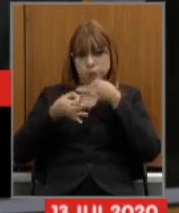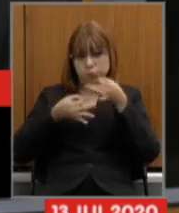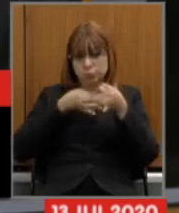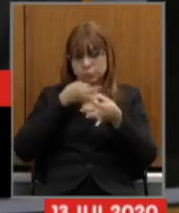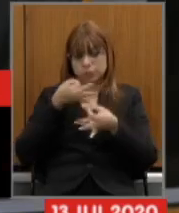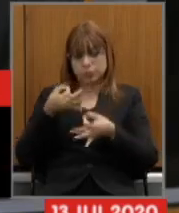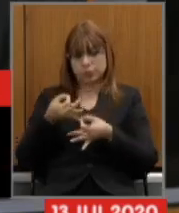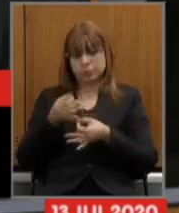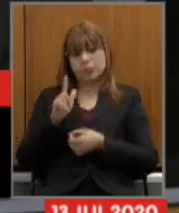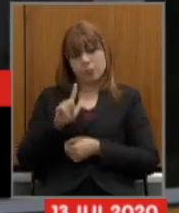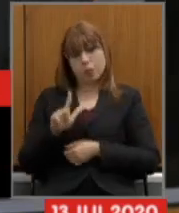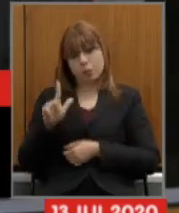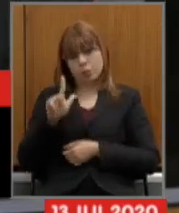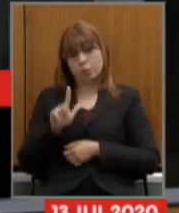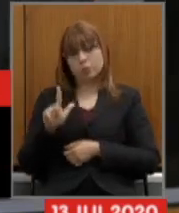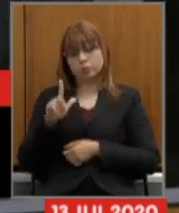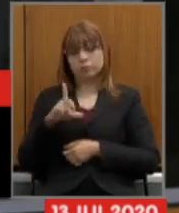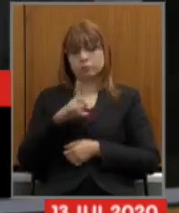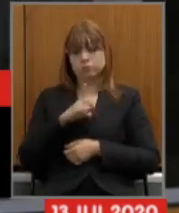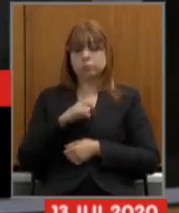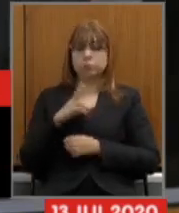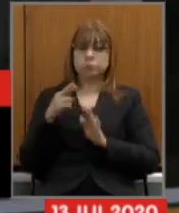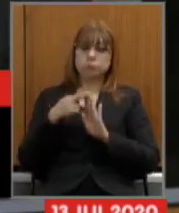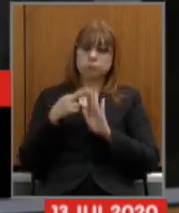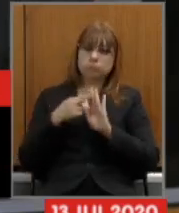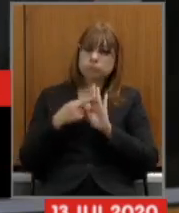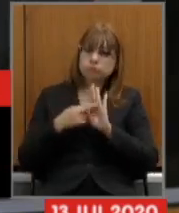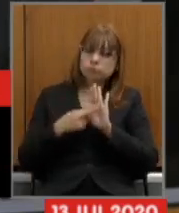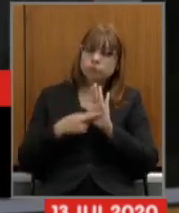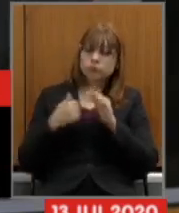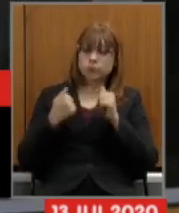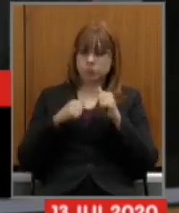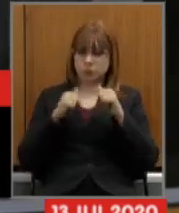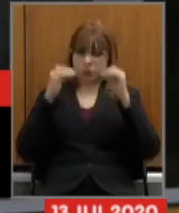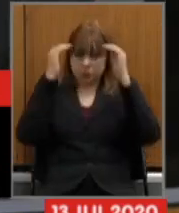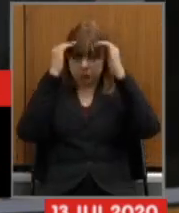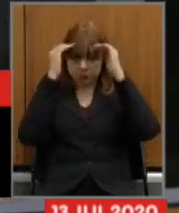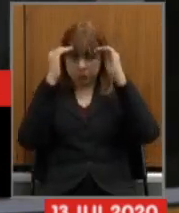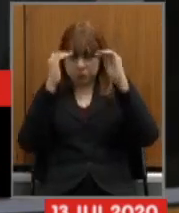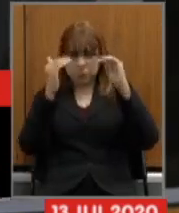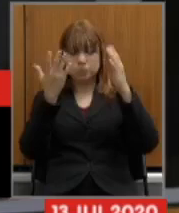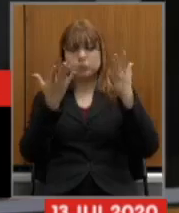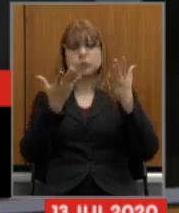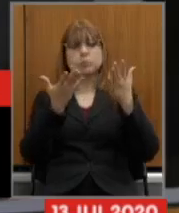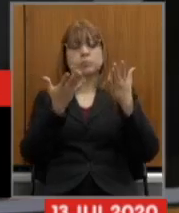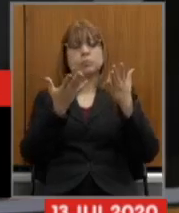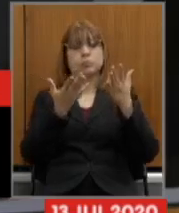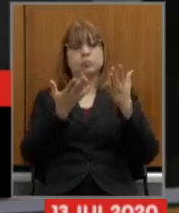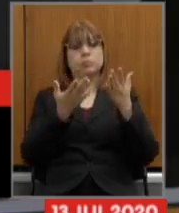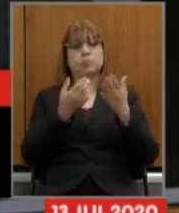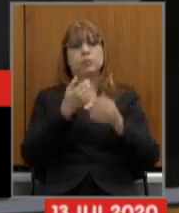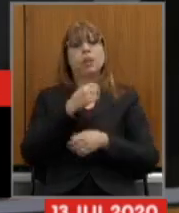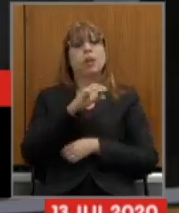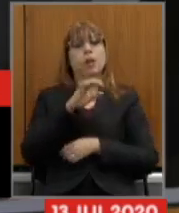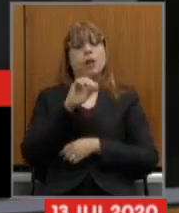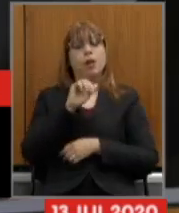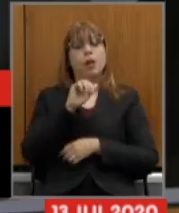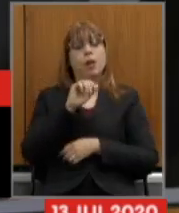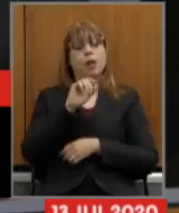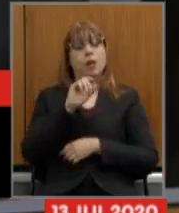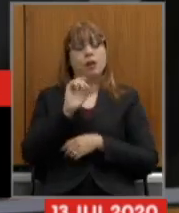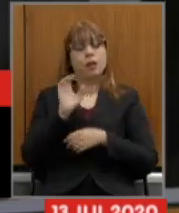obviamente nós temos parâmetros que nós temos que seguir a média das alíquotas tem que ir para 14%